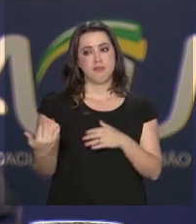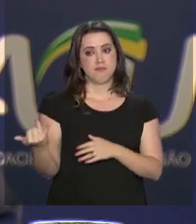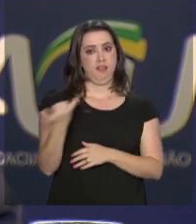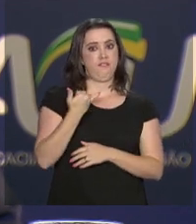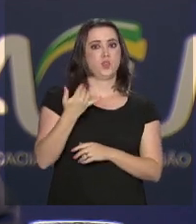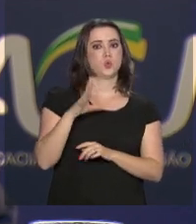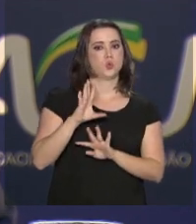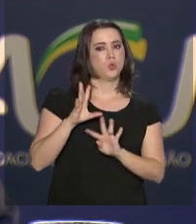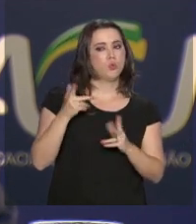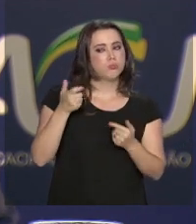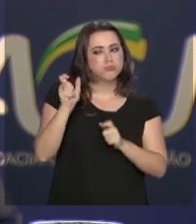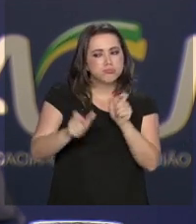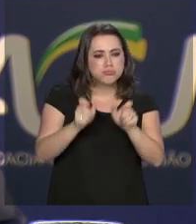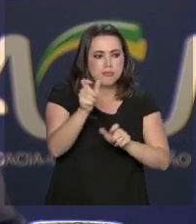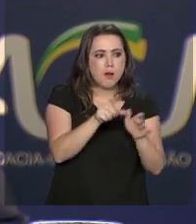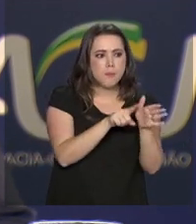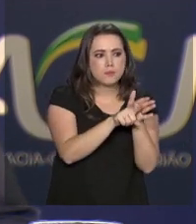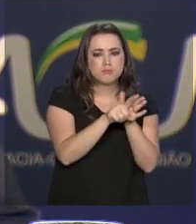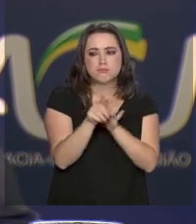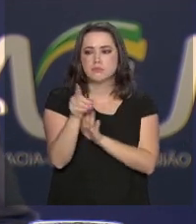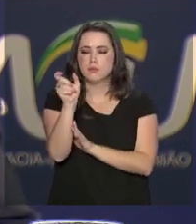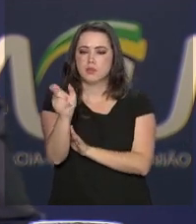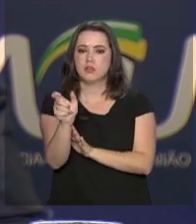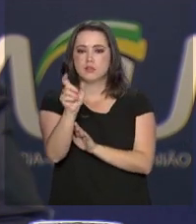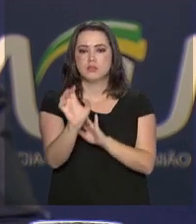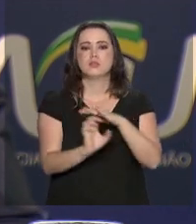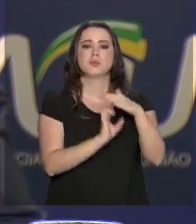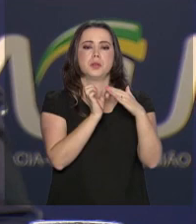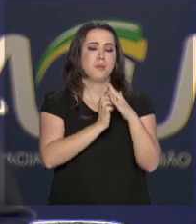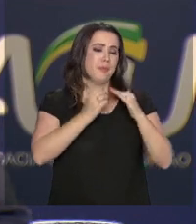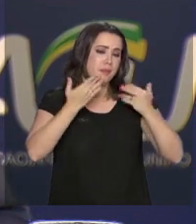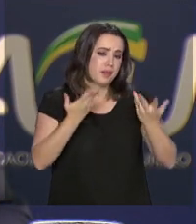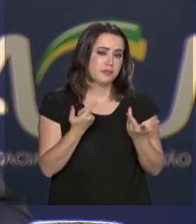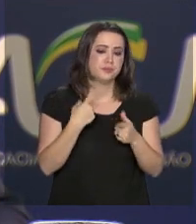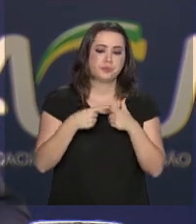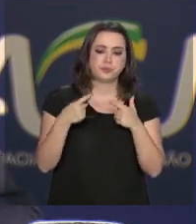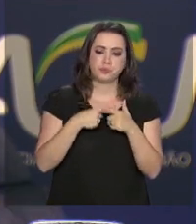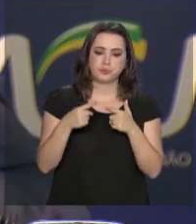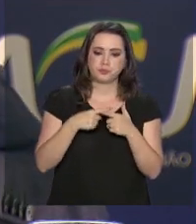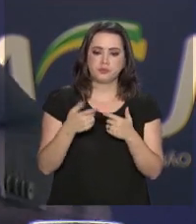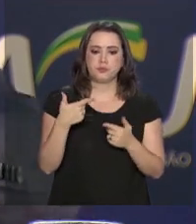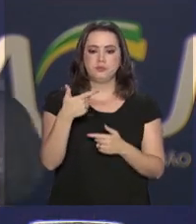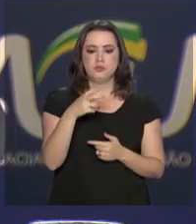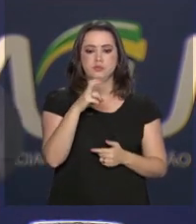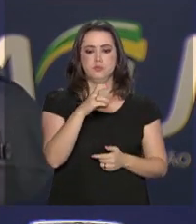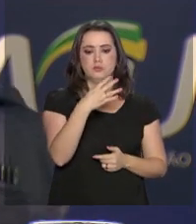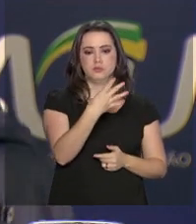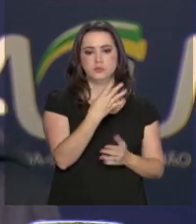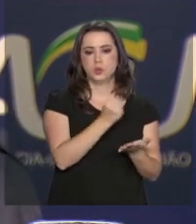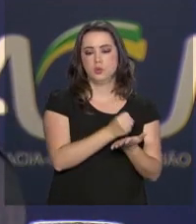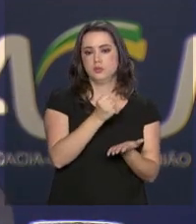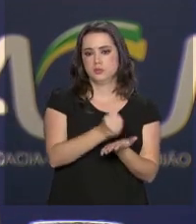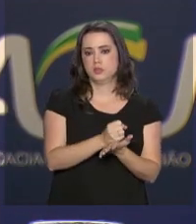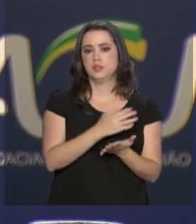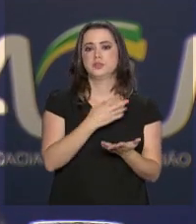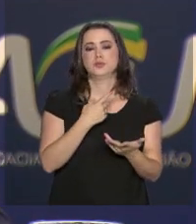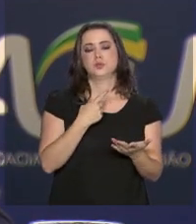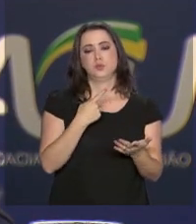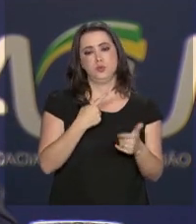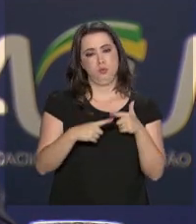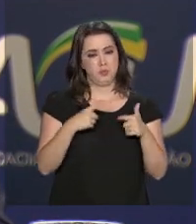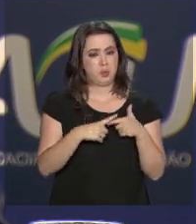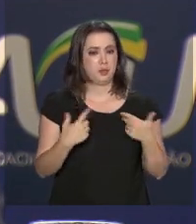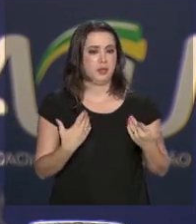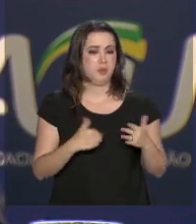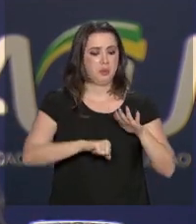por 250 pessoas físicas e 100 pessoas jurídicas, como a ministra Grace falou, envolvidos em 54 contratos ilícitos. Então, temos esse